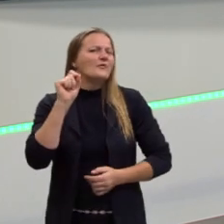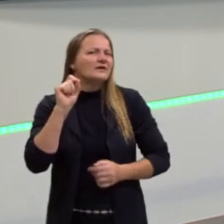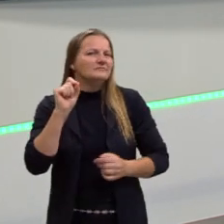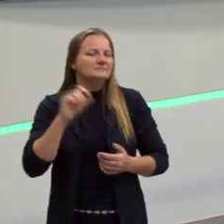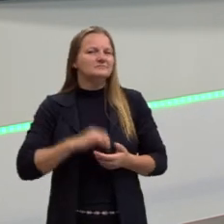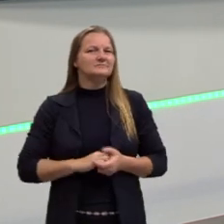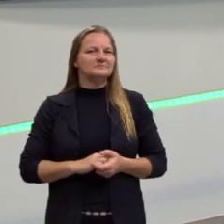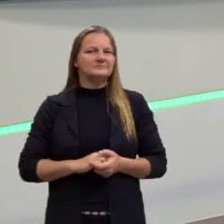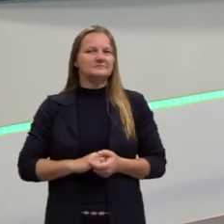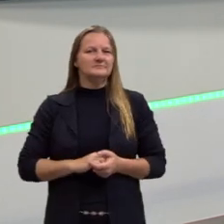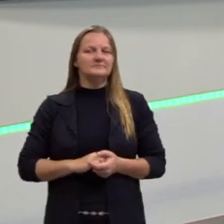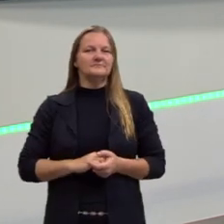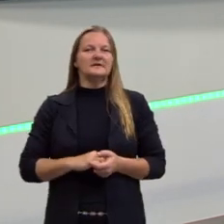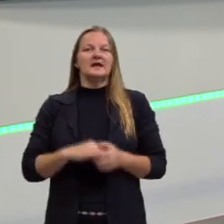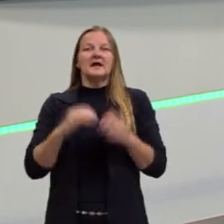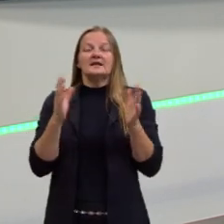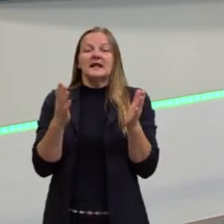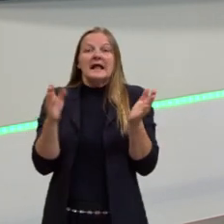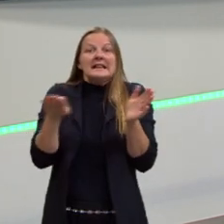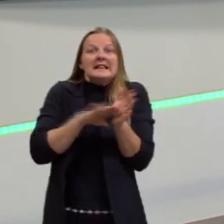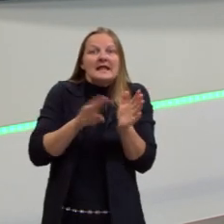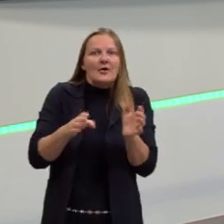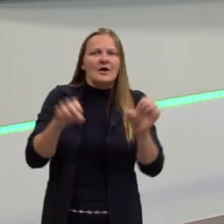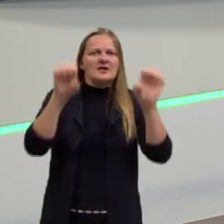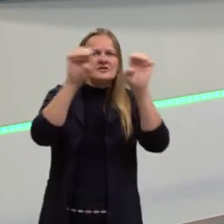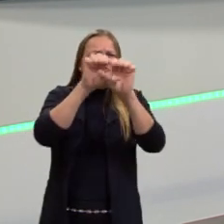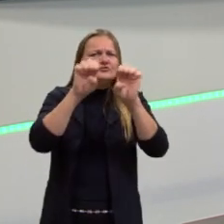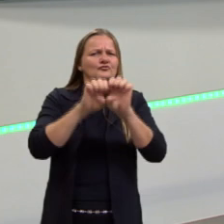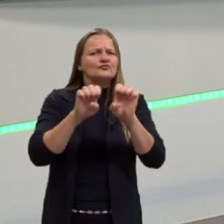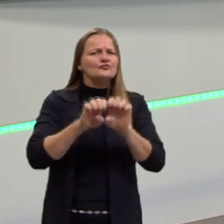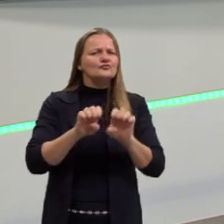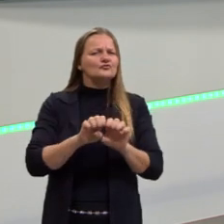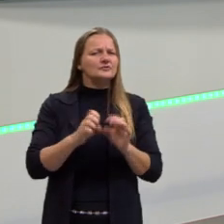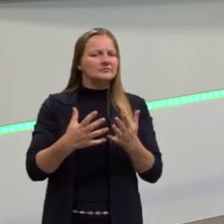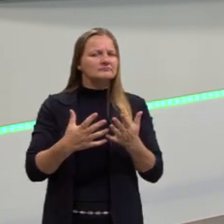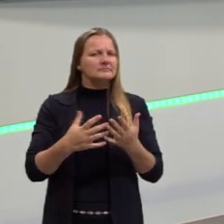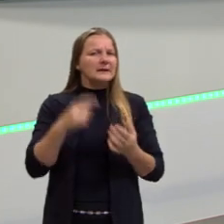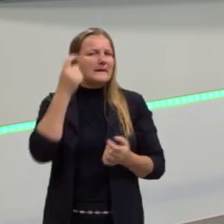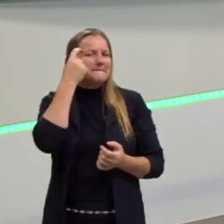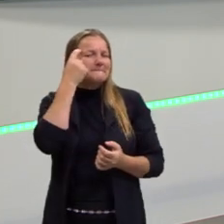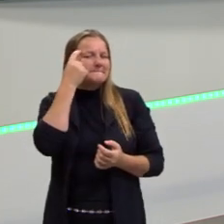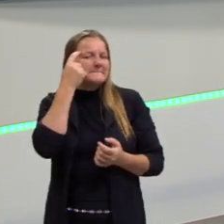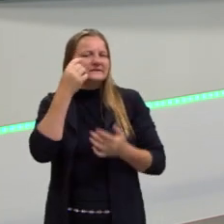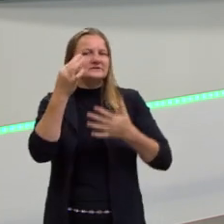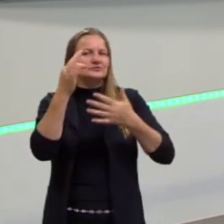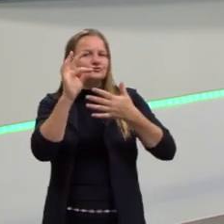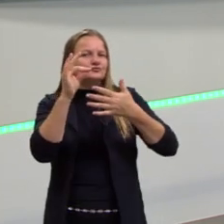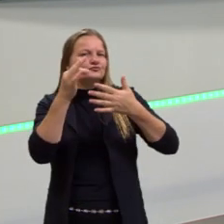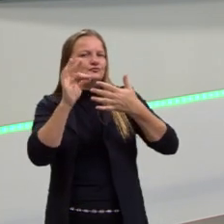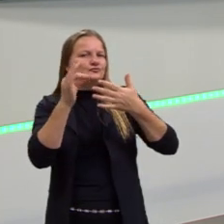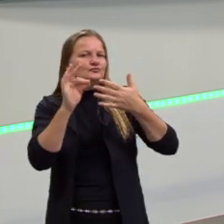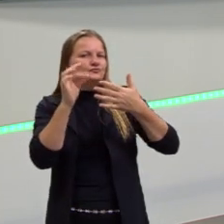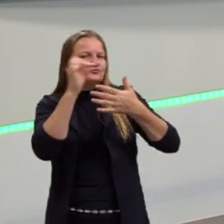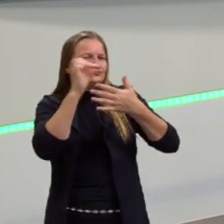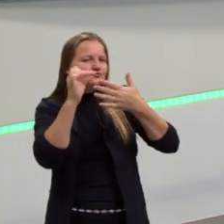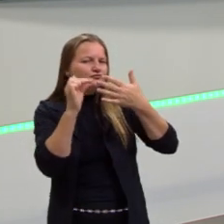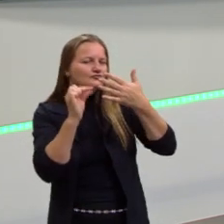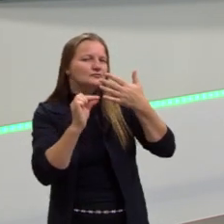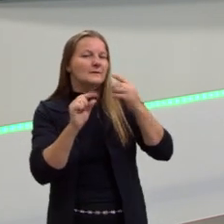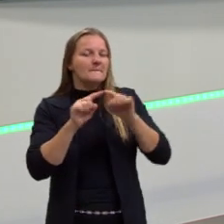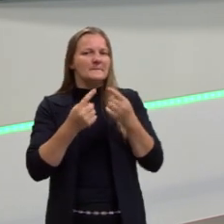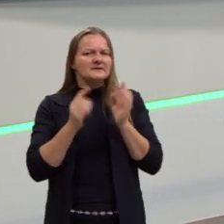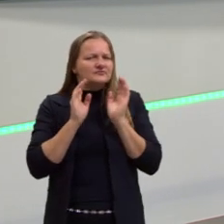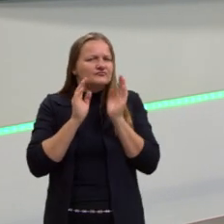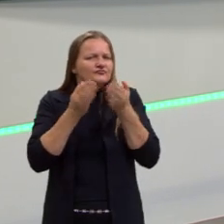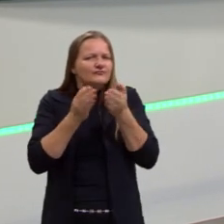gente estava olhando para a estrutura macro e pensando em alguns detalhamentos, mas olhando mais